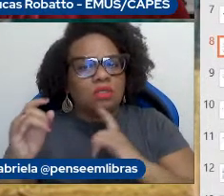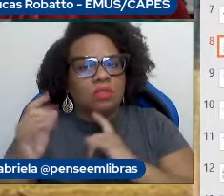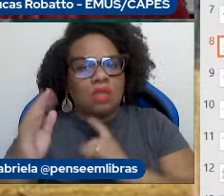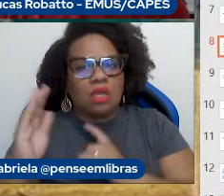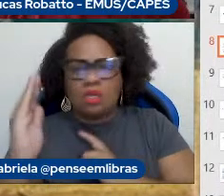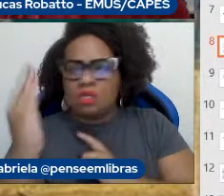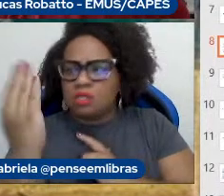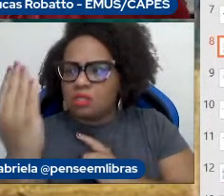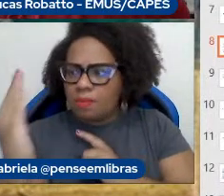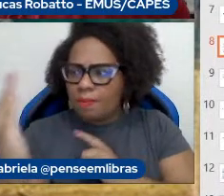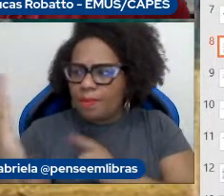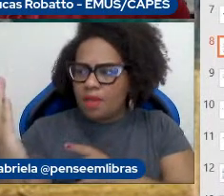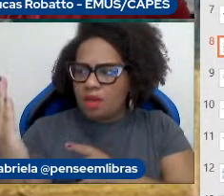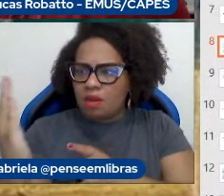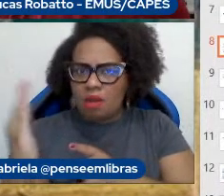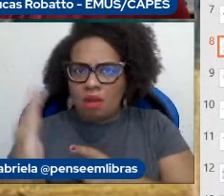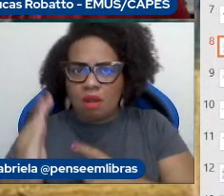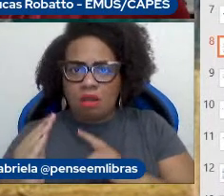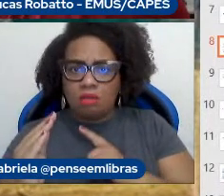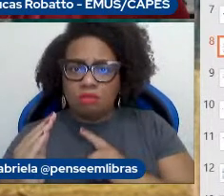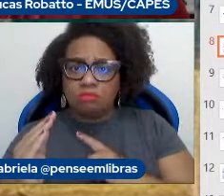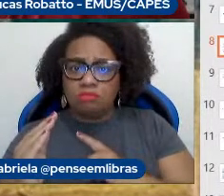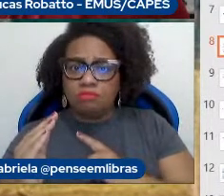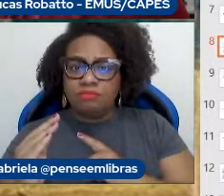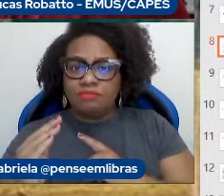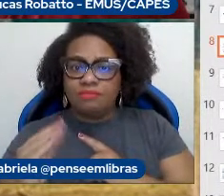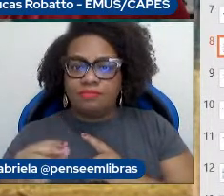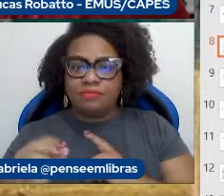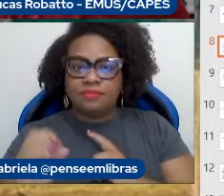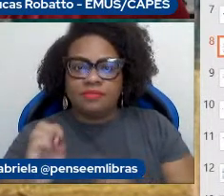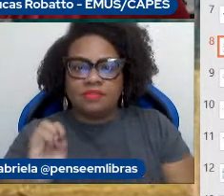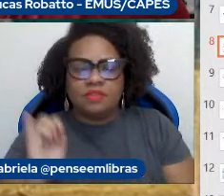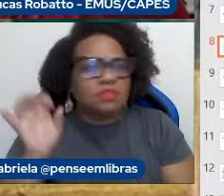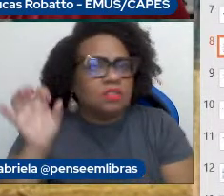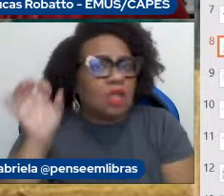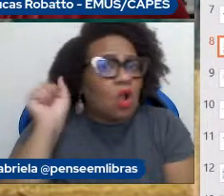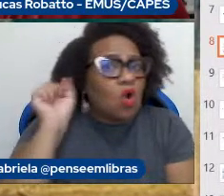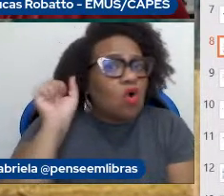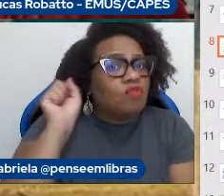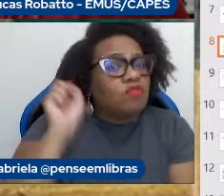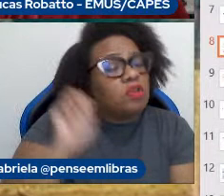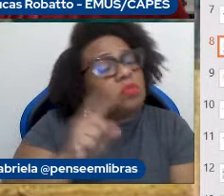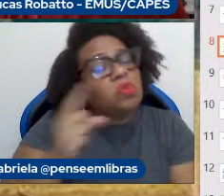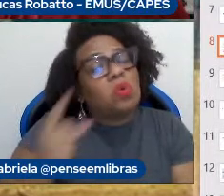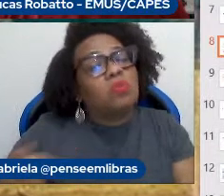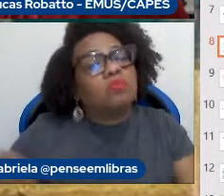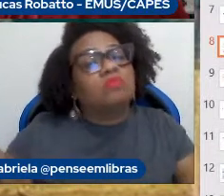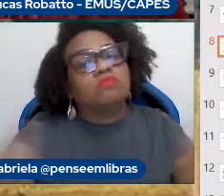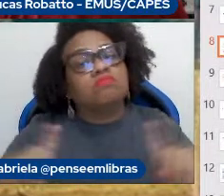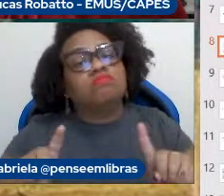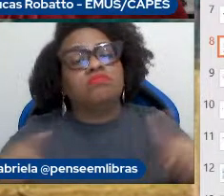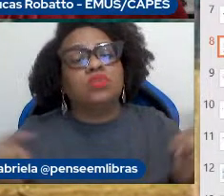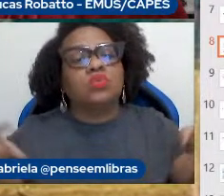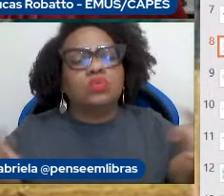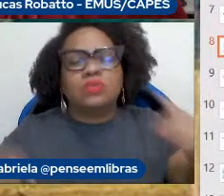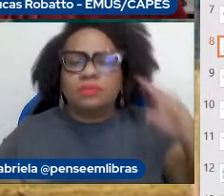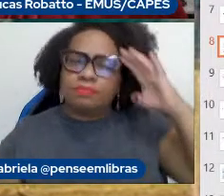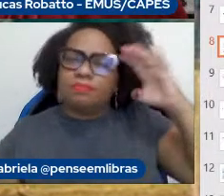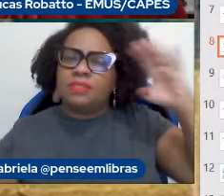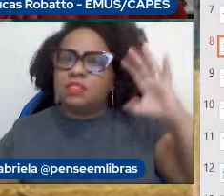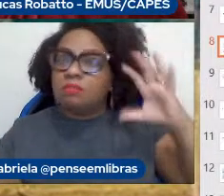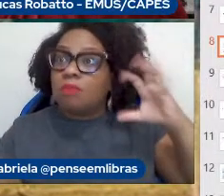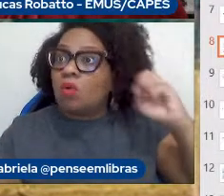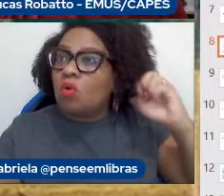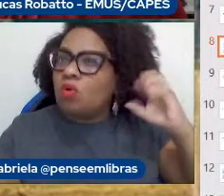Ou seja, quando nós ouvimos ou fazemos música, especialmente ao ouvir, isso acontece muito forte,